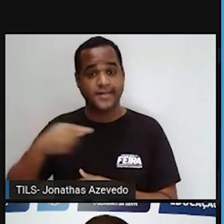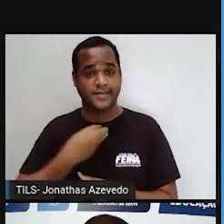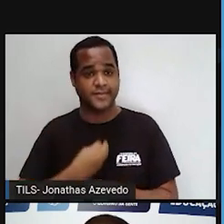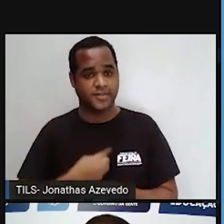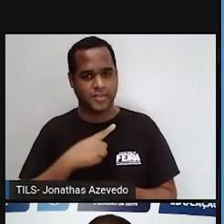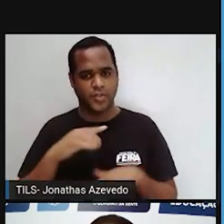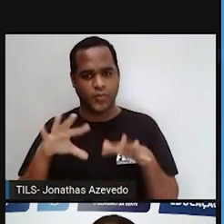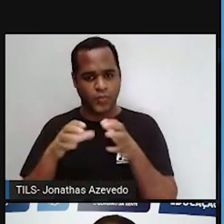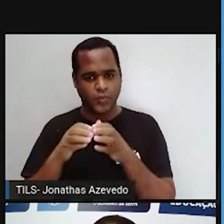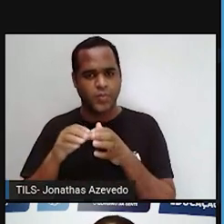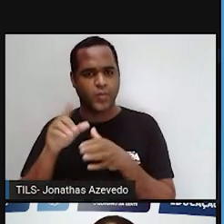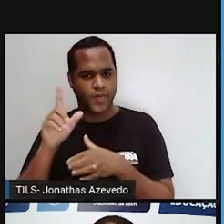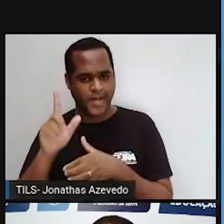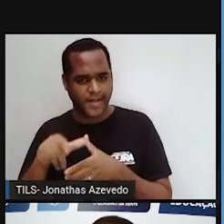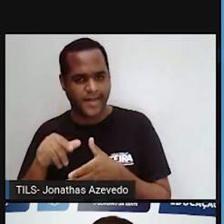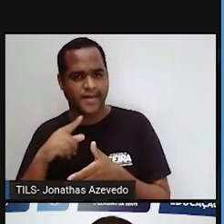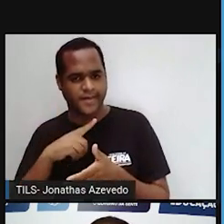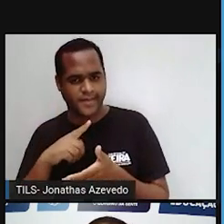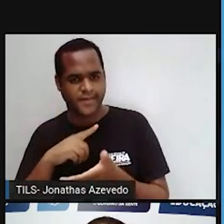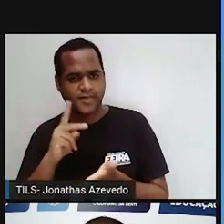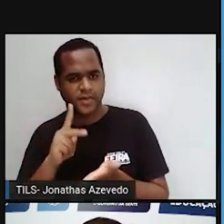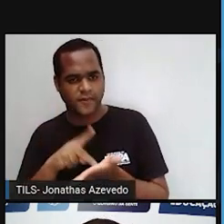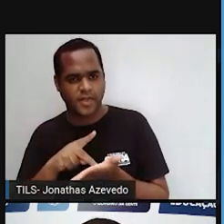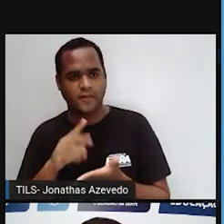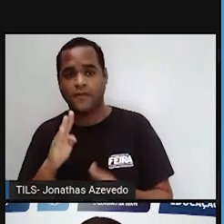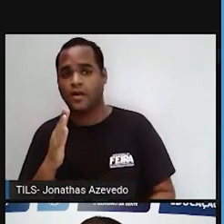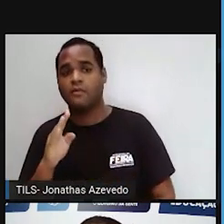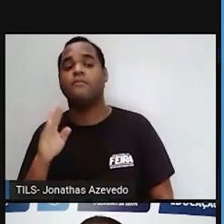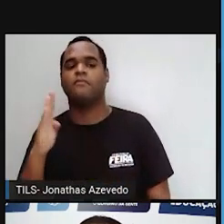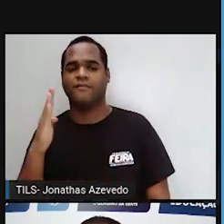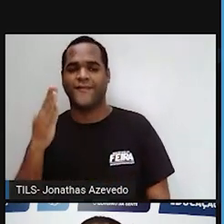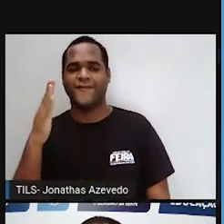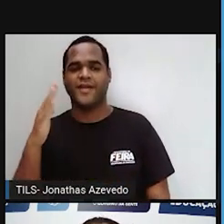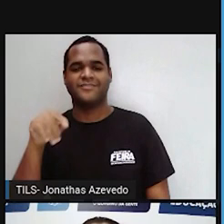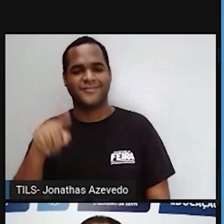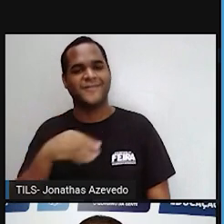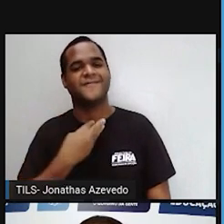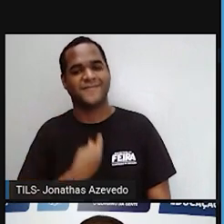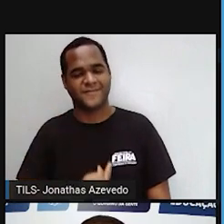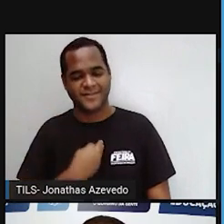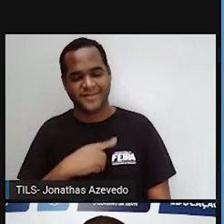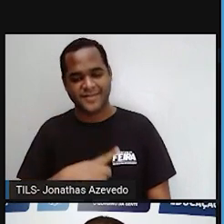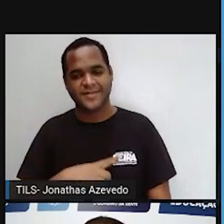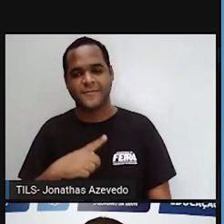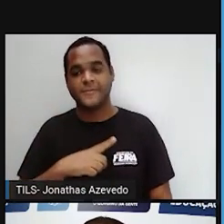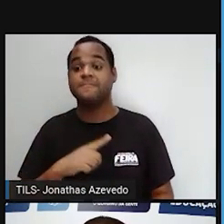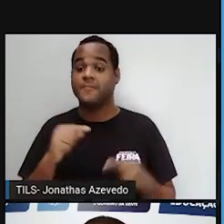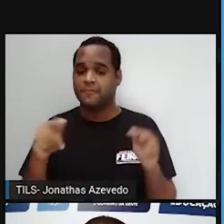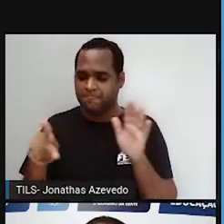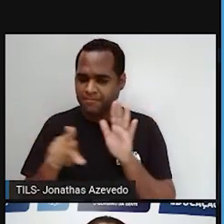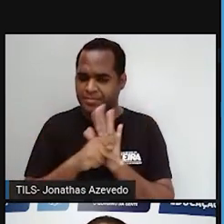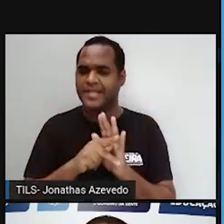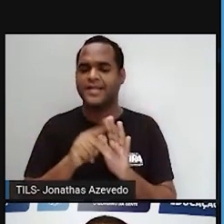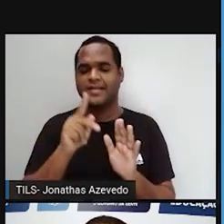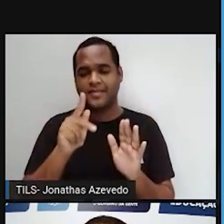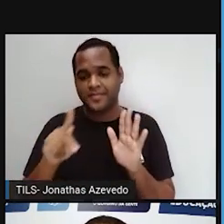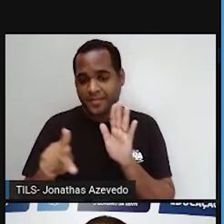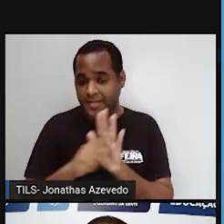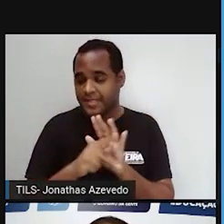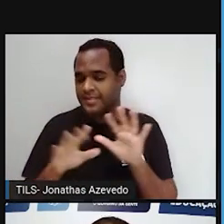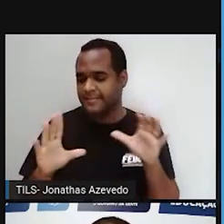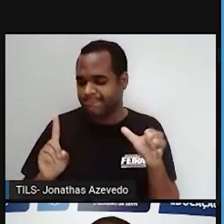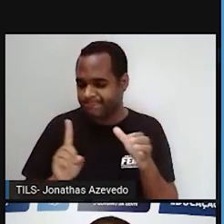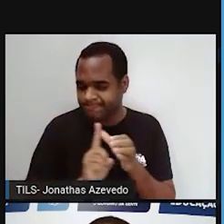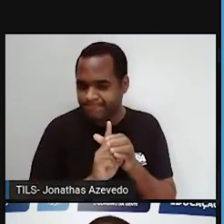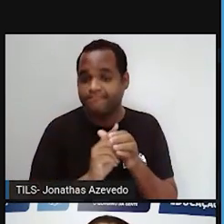ecossistemas. Essa afirmação é falsa. nós estamos dentro do ecossistema, a gente faz parte, a gente é parte integrante.